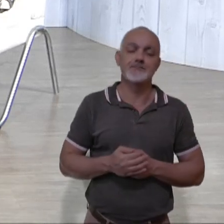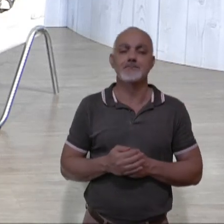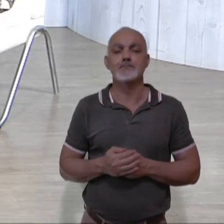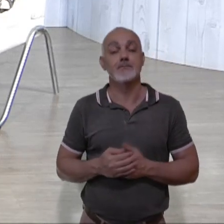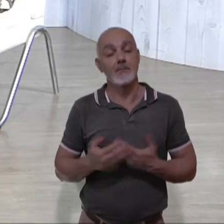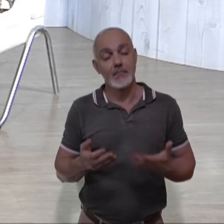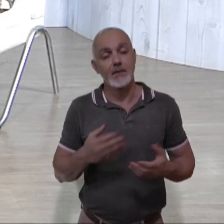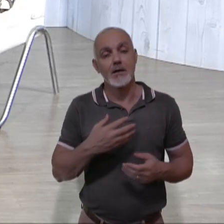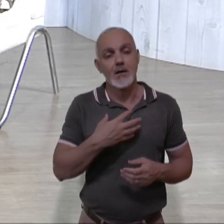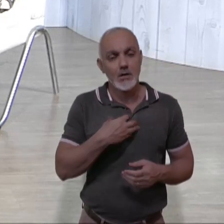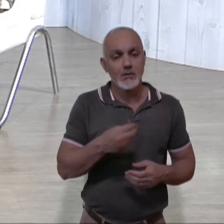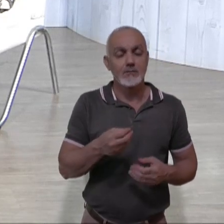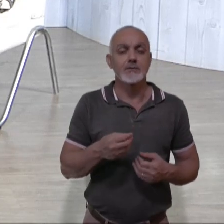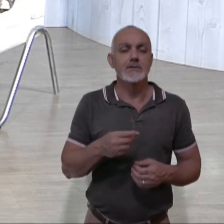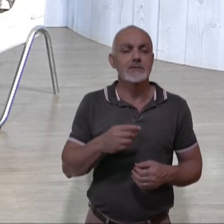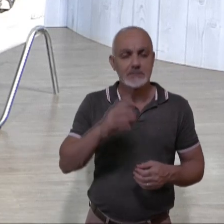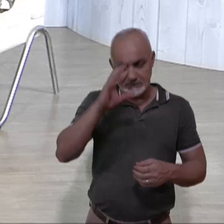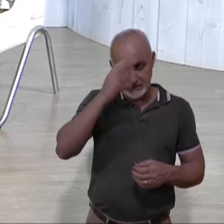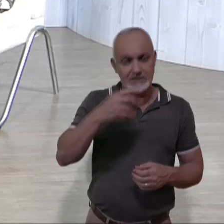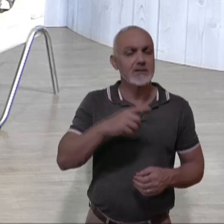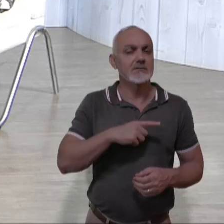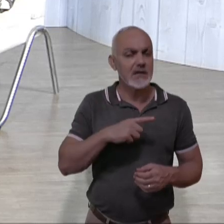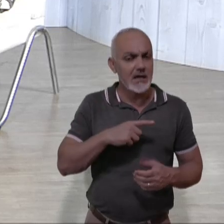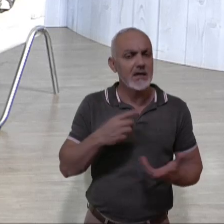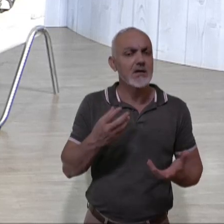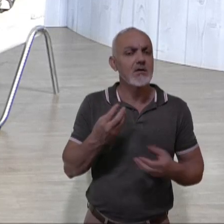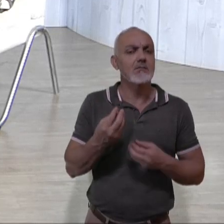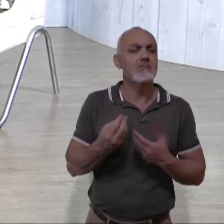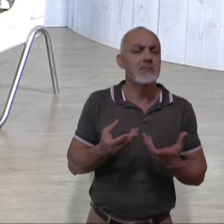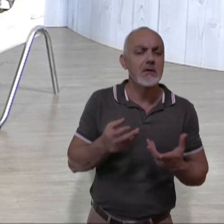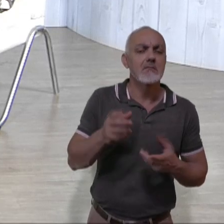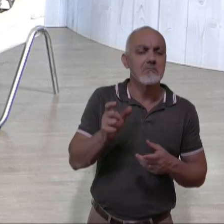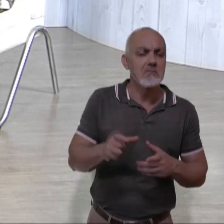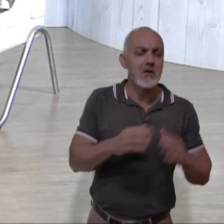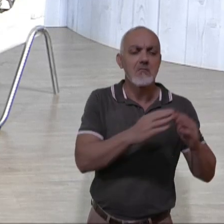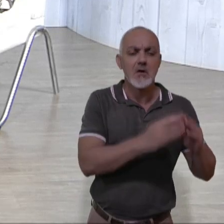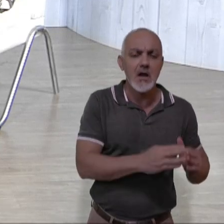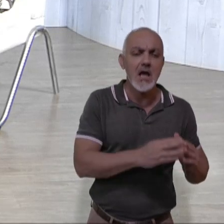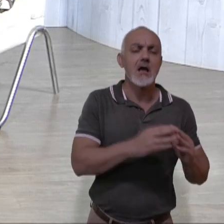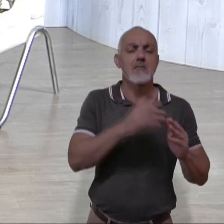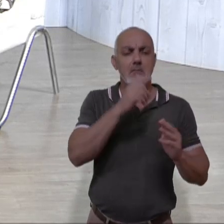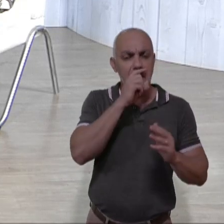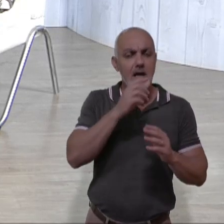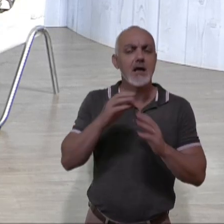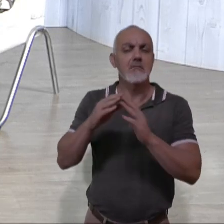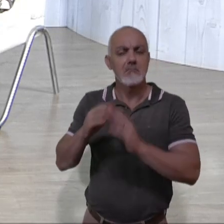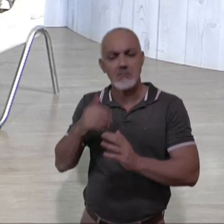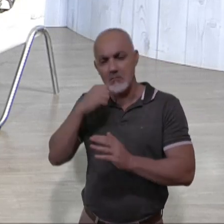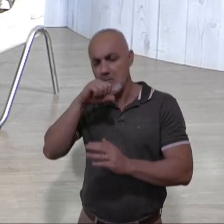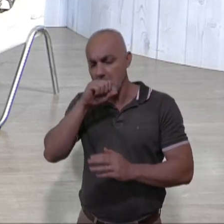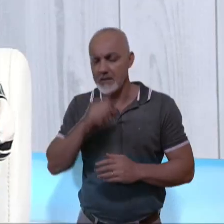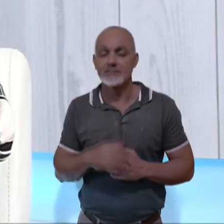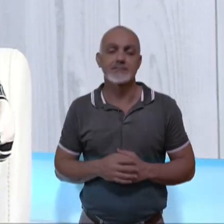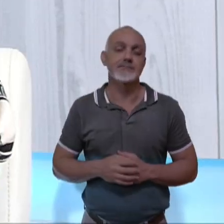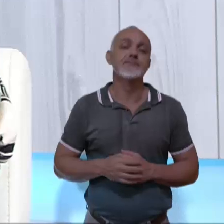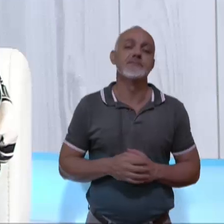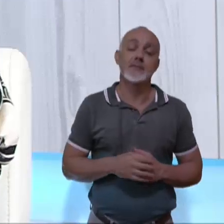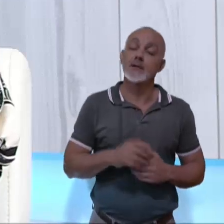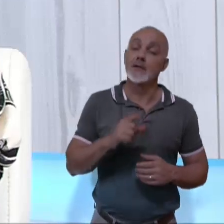o filho, ele tem decisão? Ele decide com quem que ele quer ficar? Se é com o pai ou com a mãe? Ele tem uma